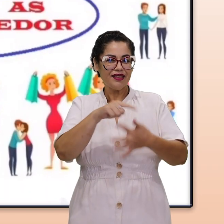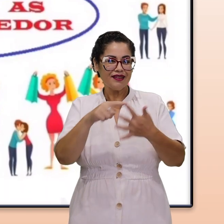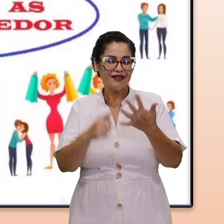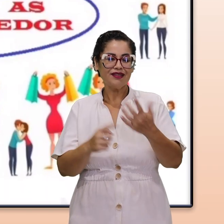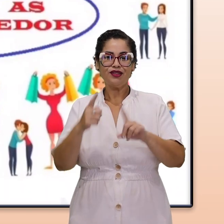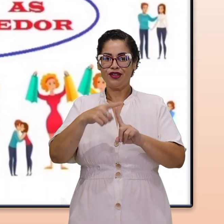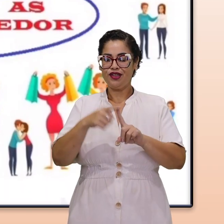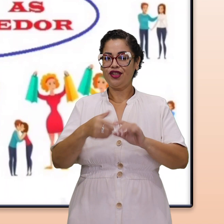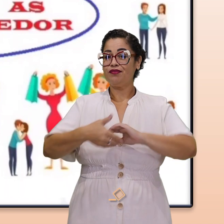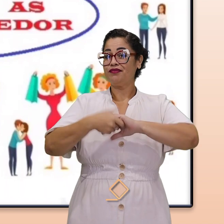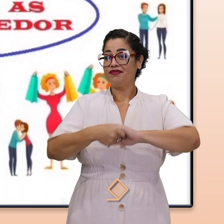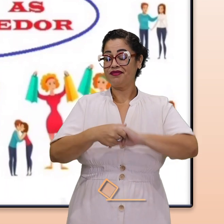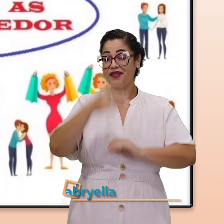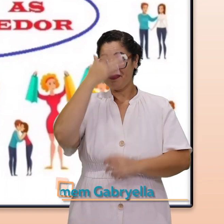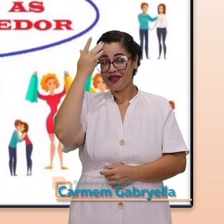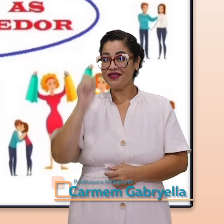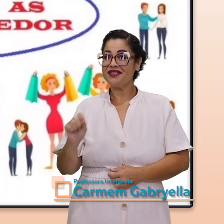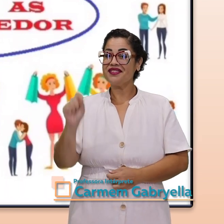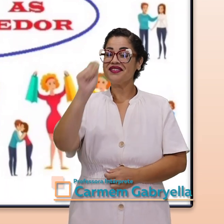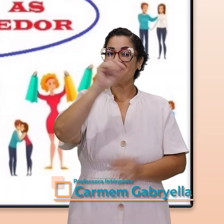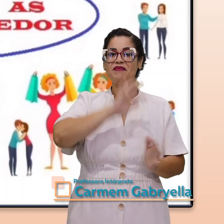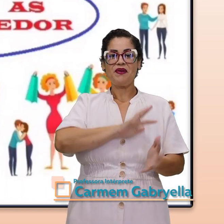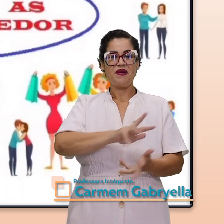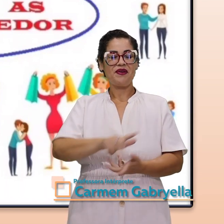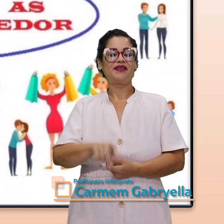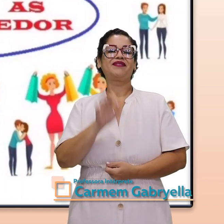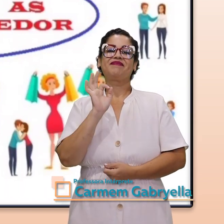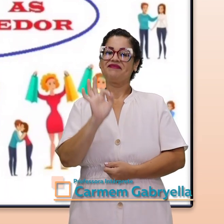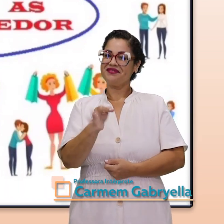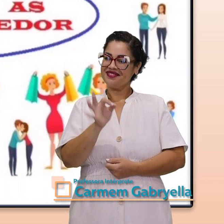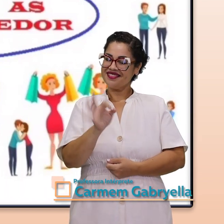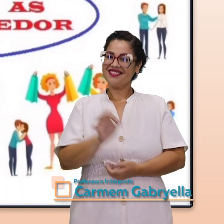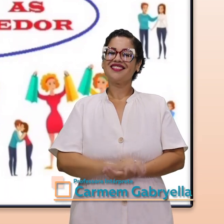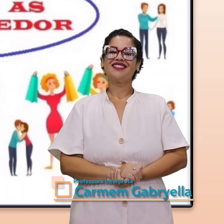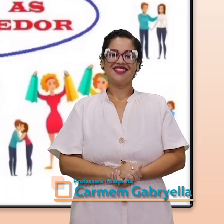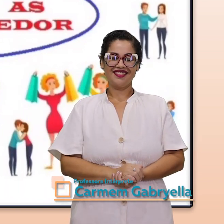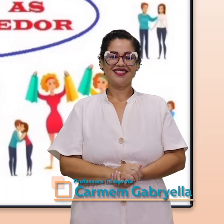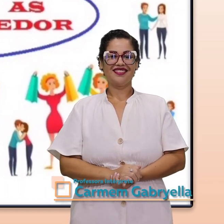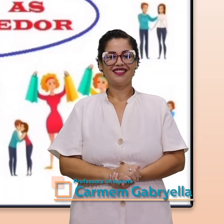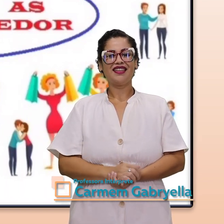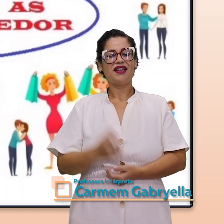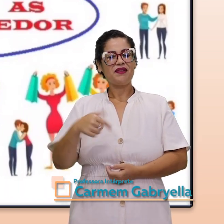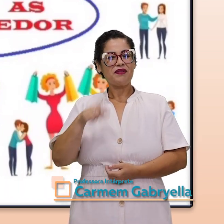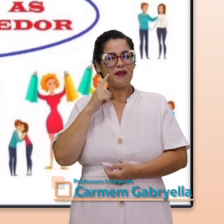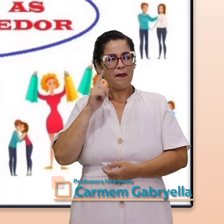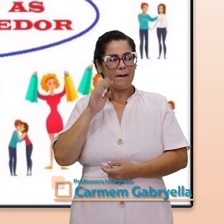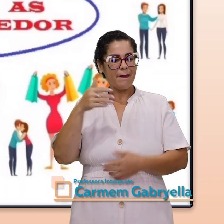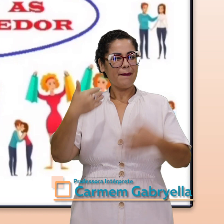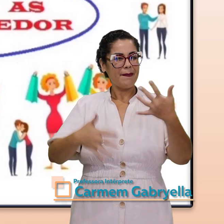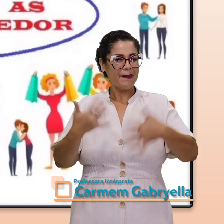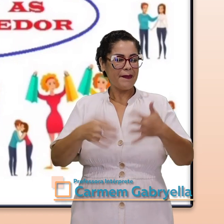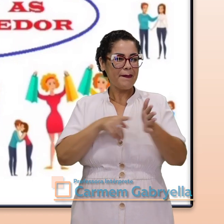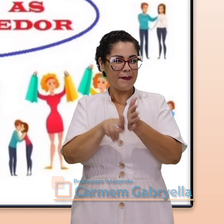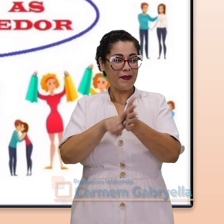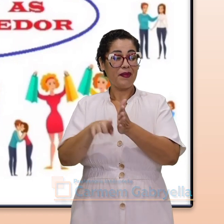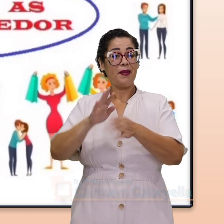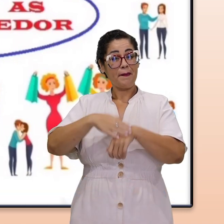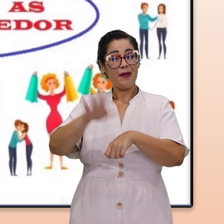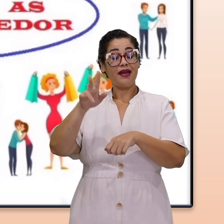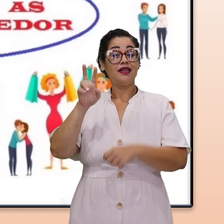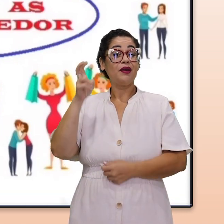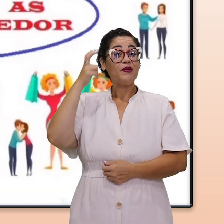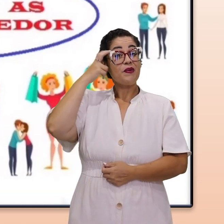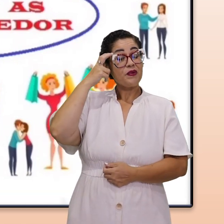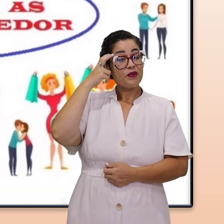Seis maneiras de cumprimentar as pessoas ao redor do mundo. Isso mesmo, pessoal! Uma das questões mais